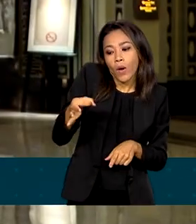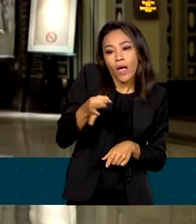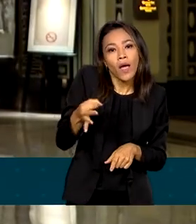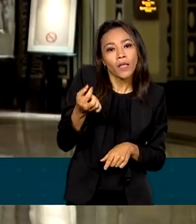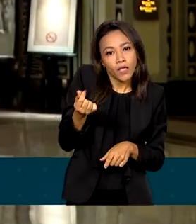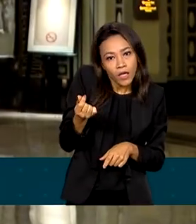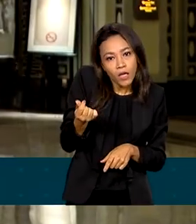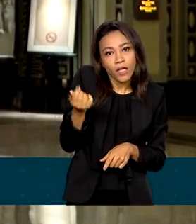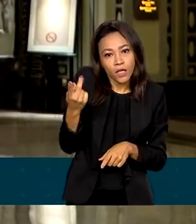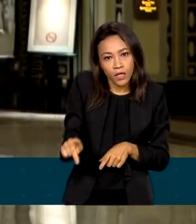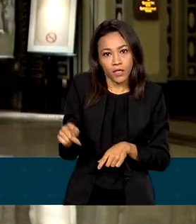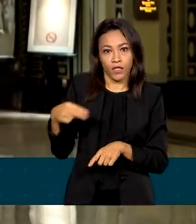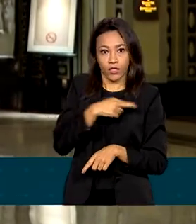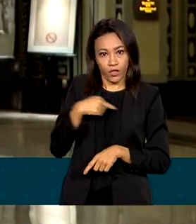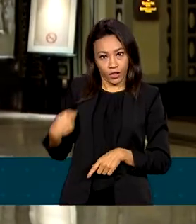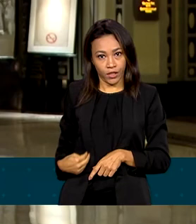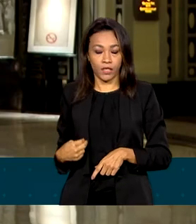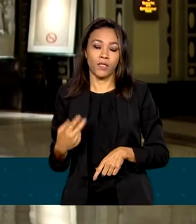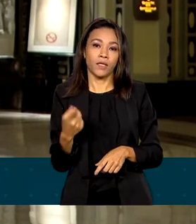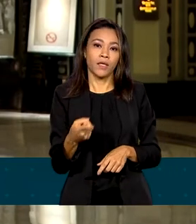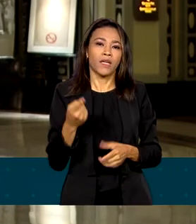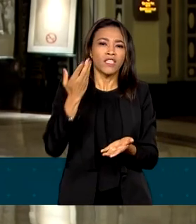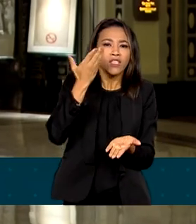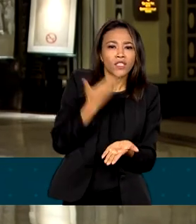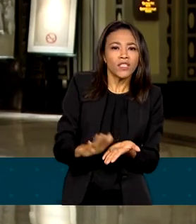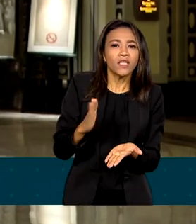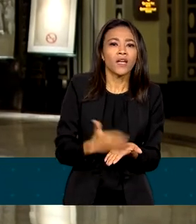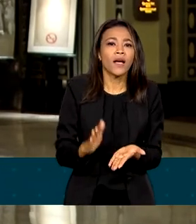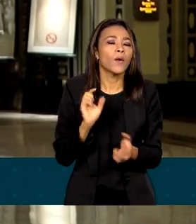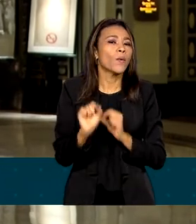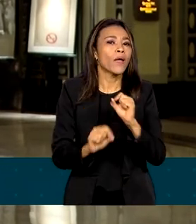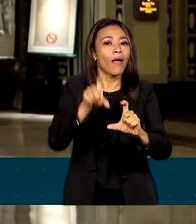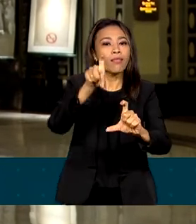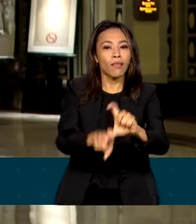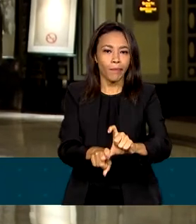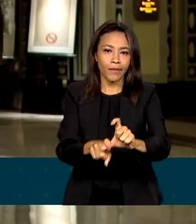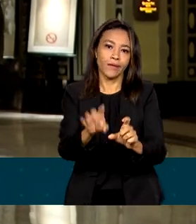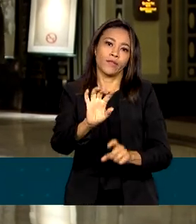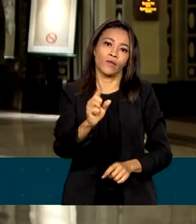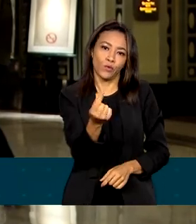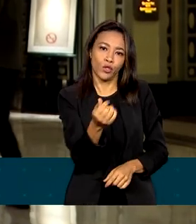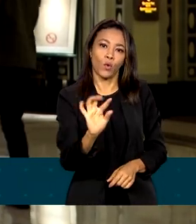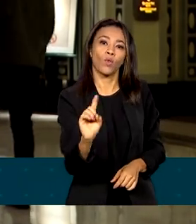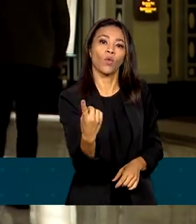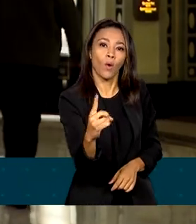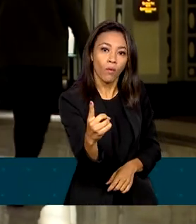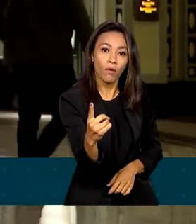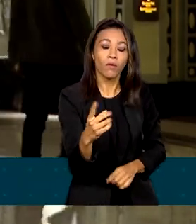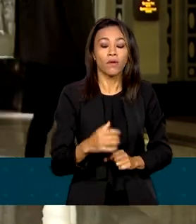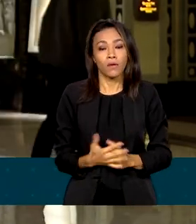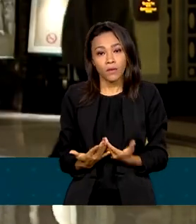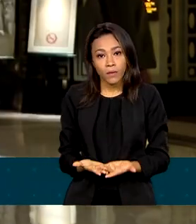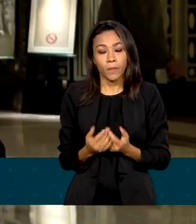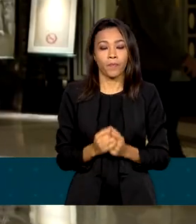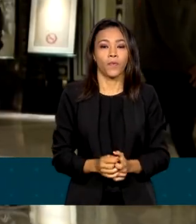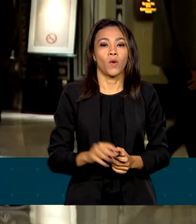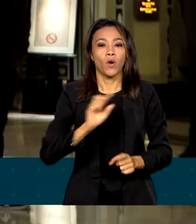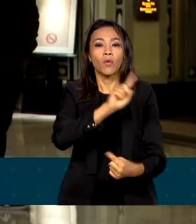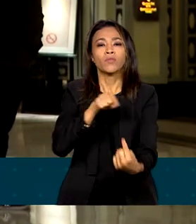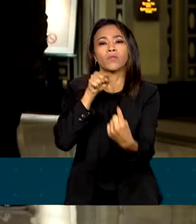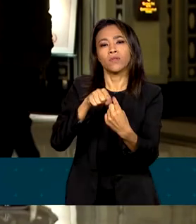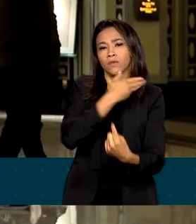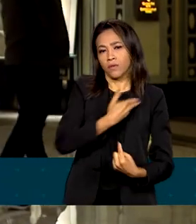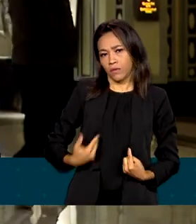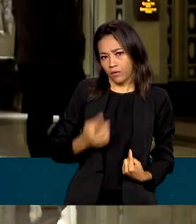negociações entre os dois países, eliminando a dependência do dólar. Bom, o objetivo do governo brasileiro com essa viagem,